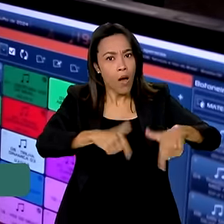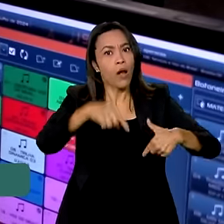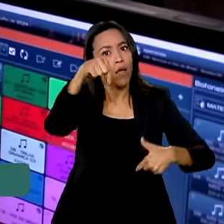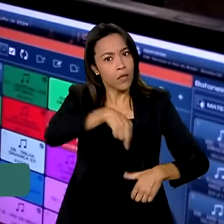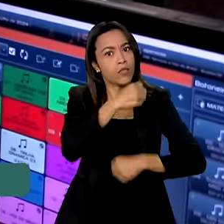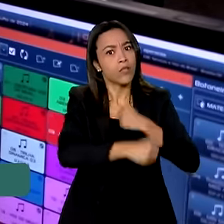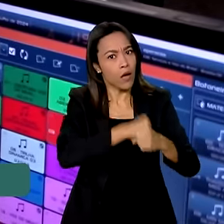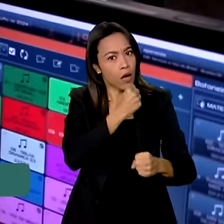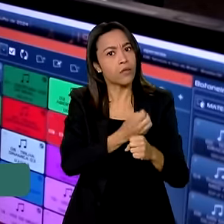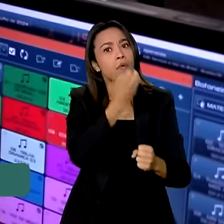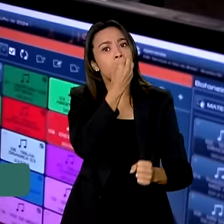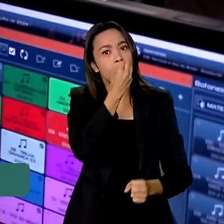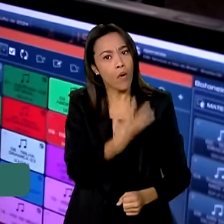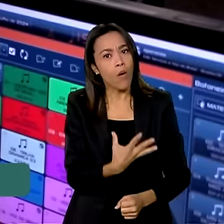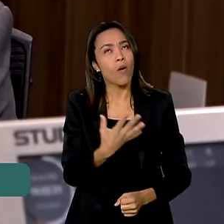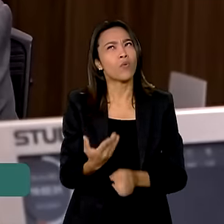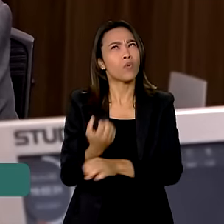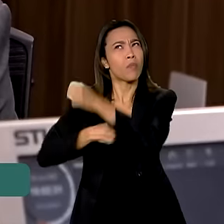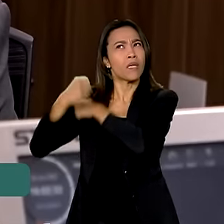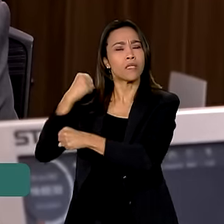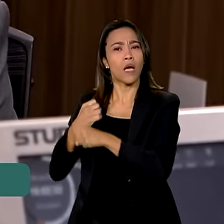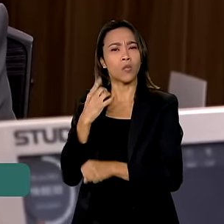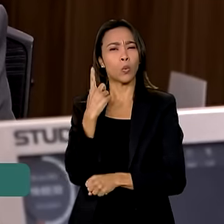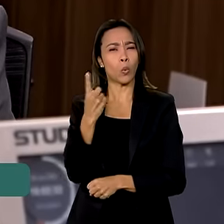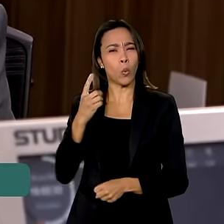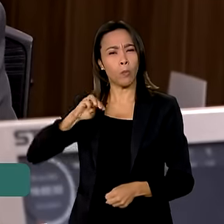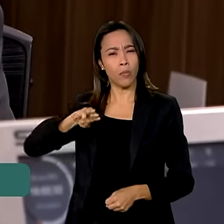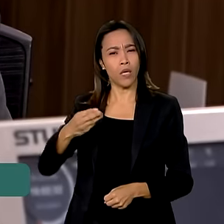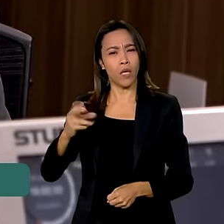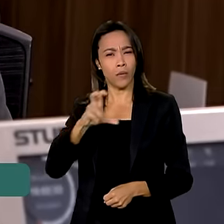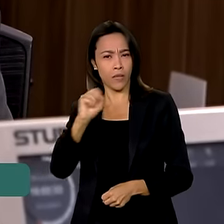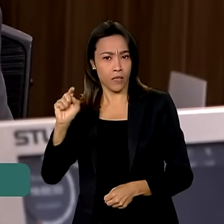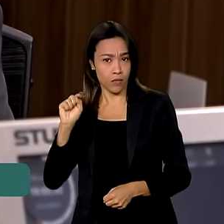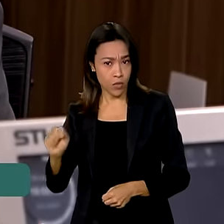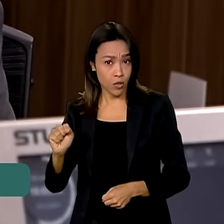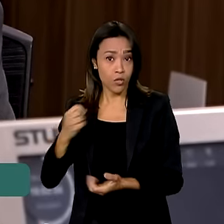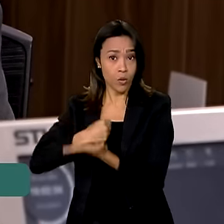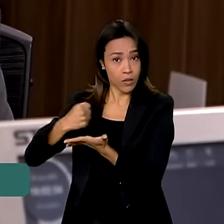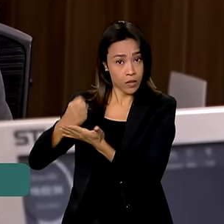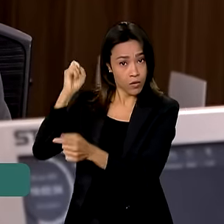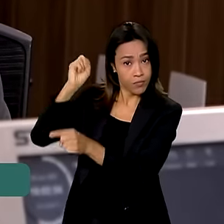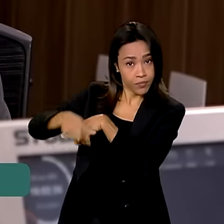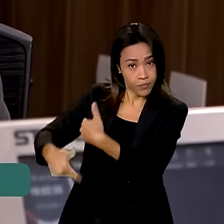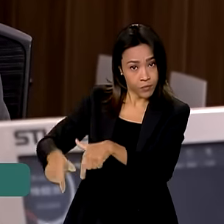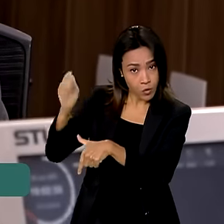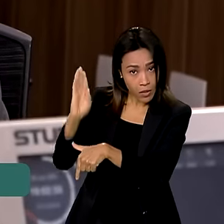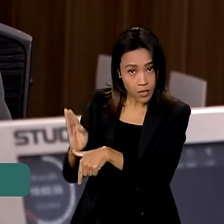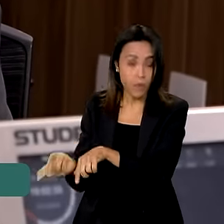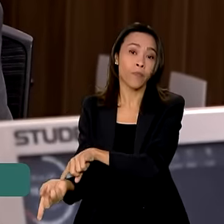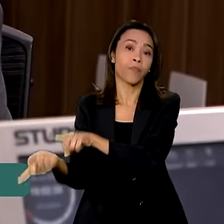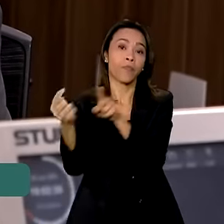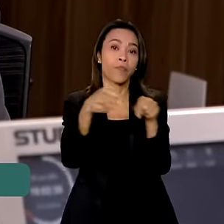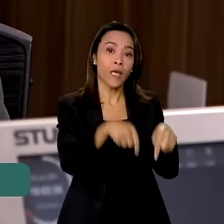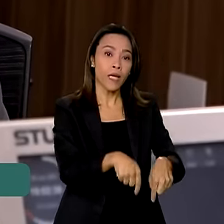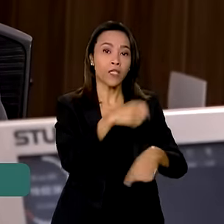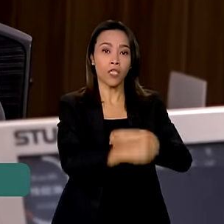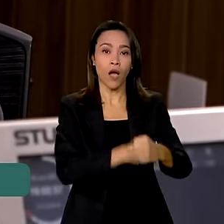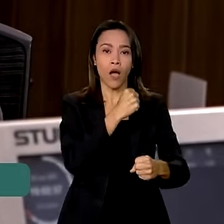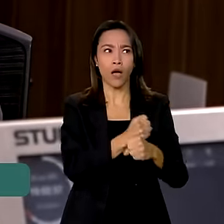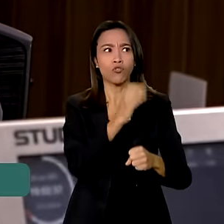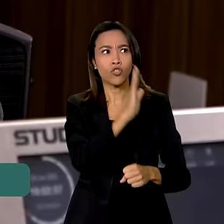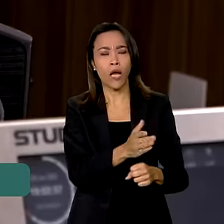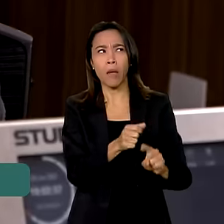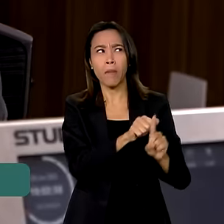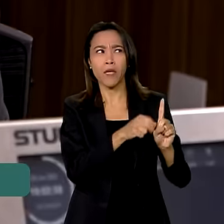passado, geramos a ordem de um milhão e meio de empregos formais no Brasil. Este ano, até maio, geramos um